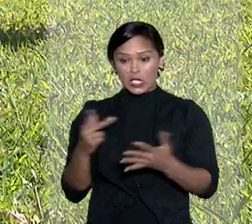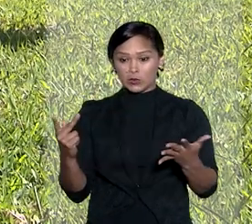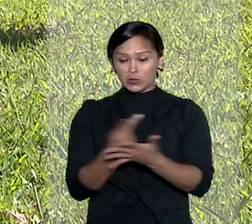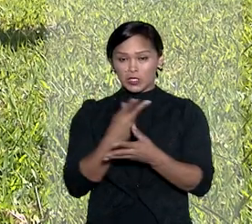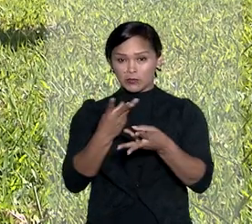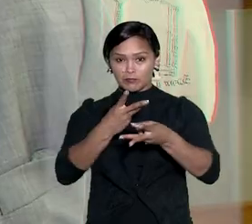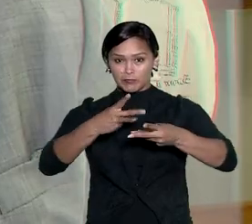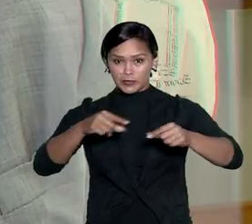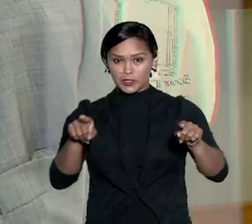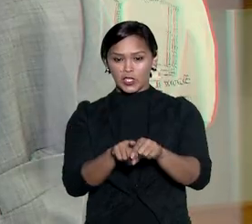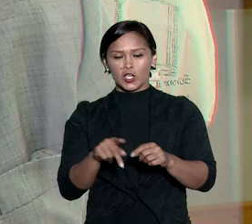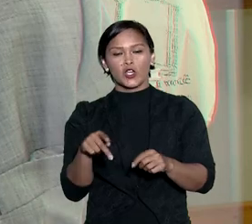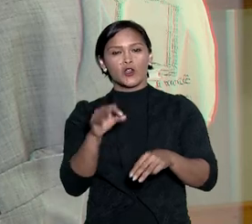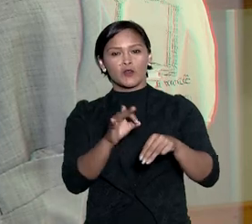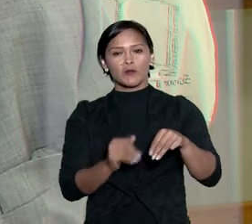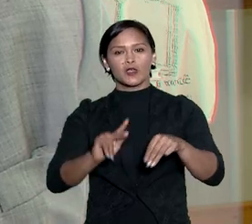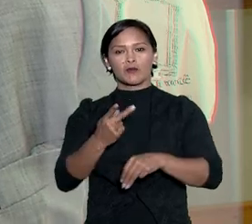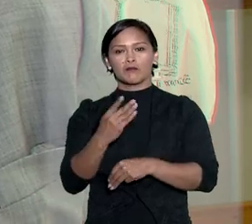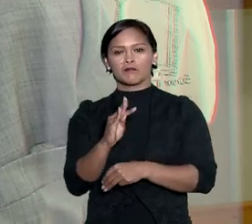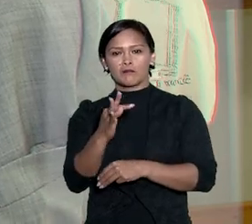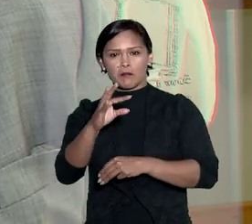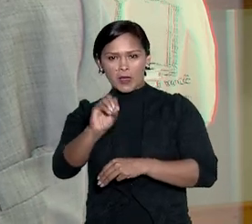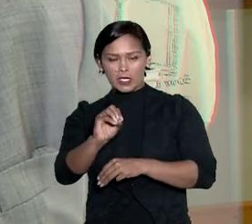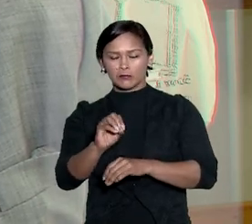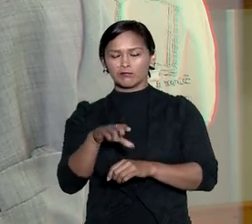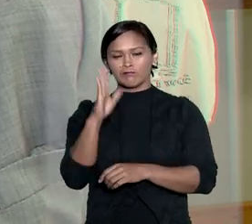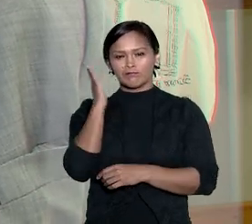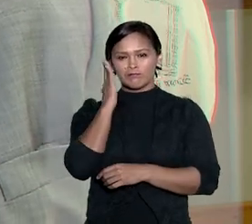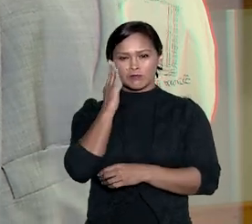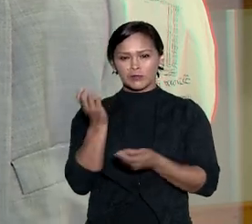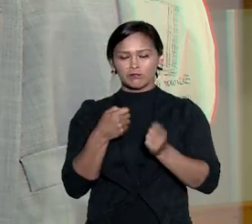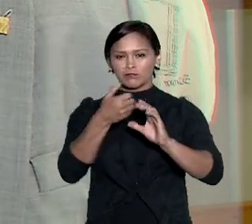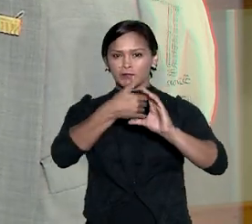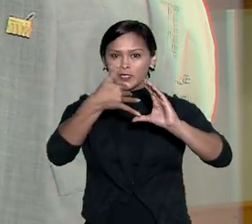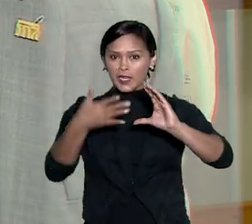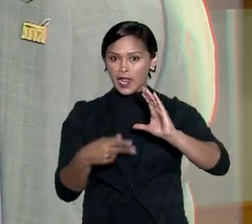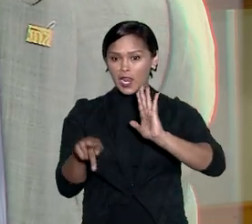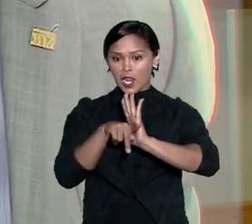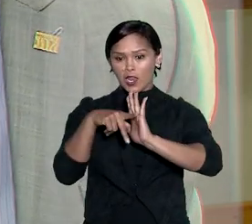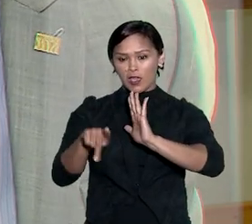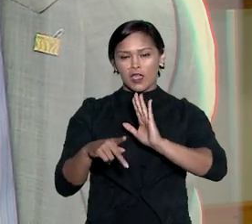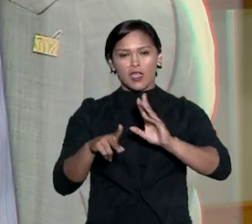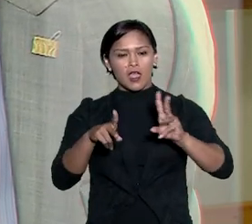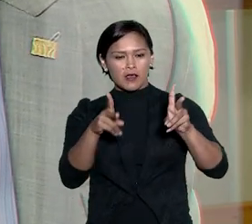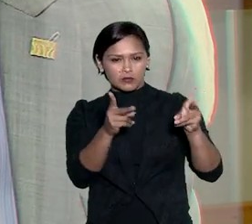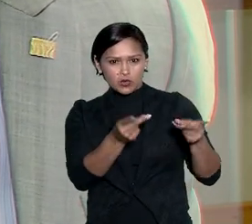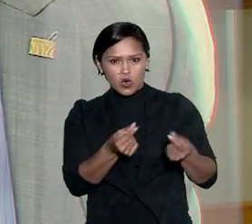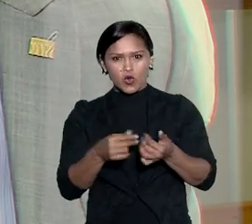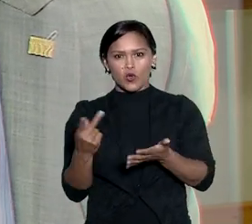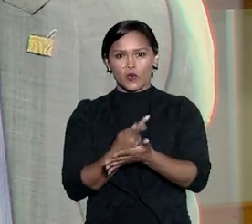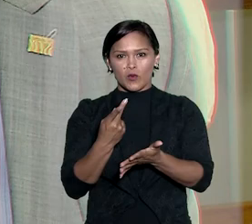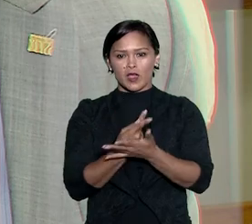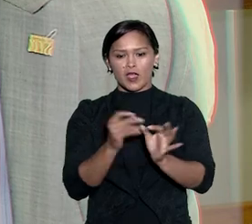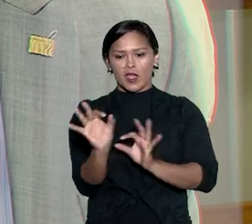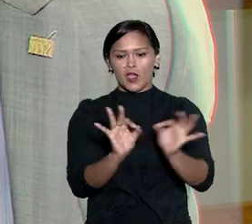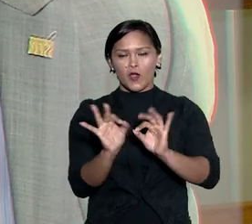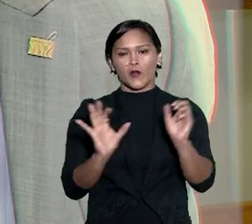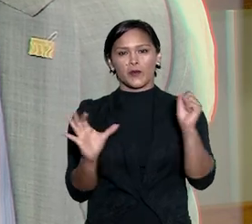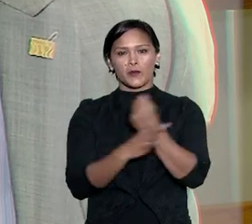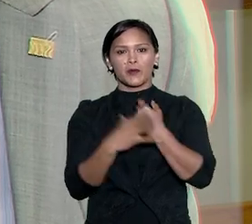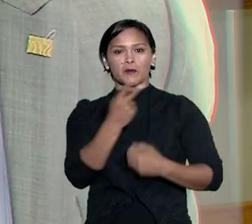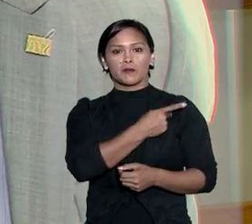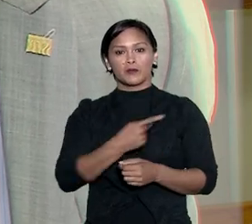irreparável. O ministro Humberto Martins entendeu estar devidamente caracterizada a lesão à ordem e à segurança